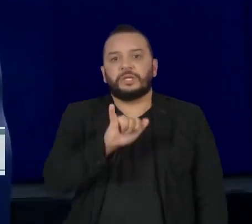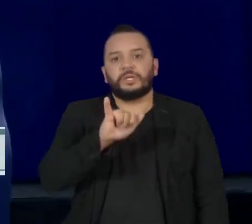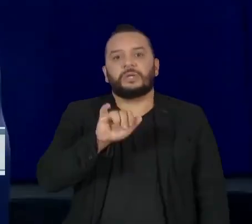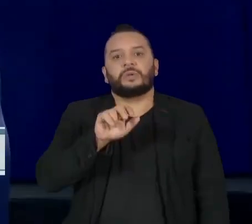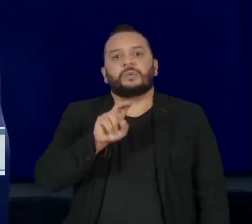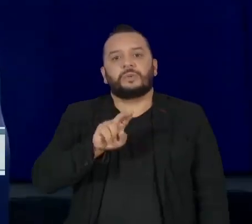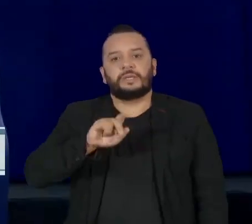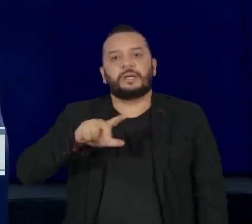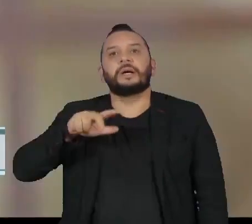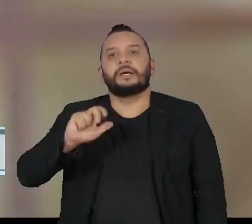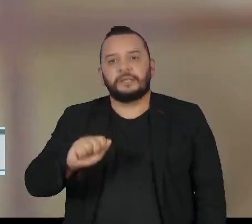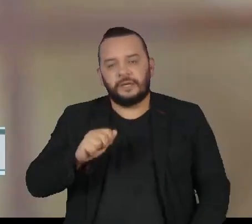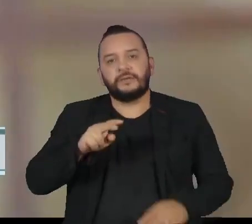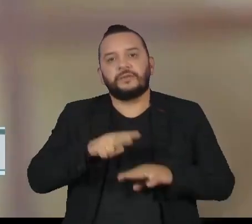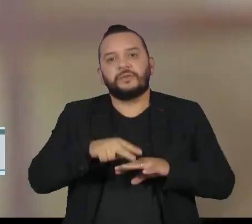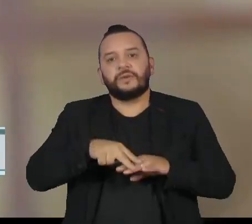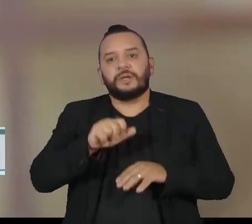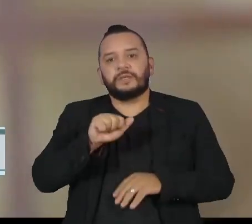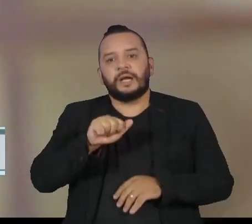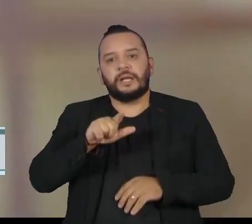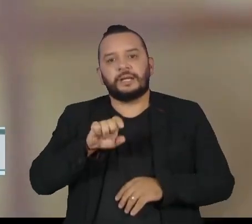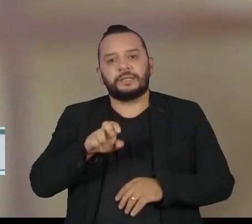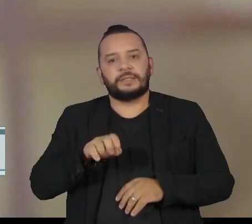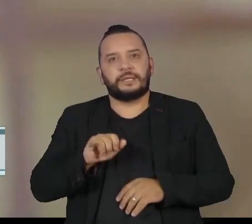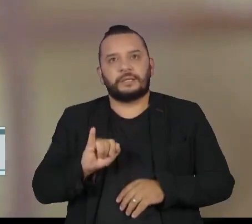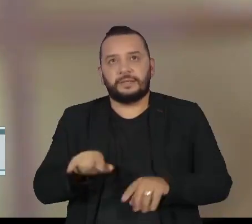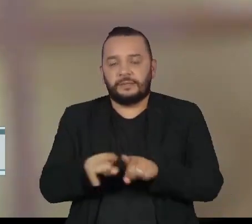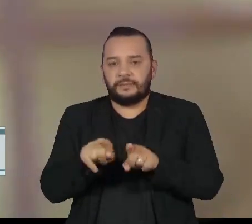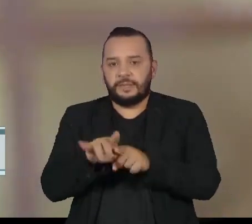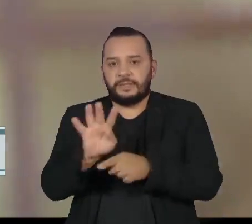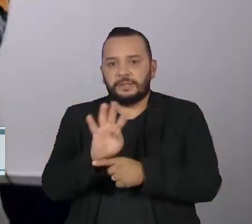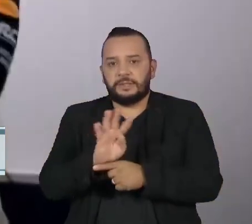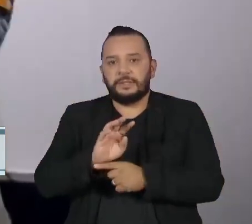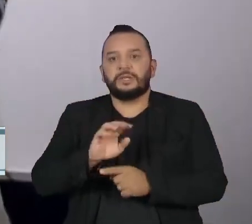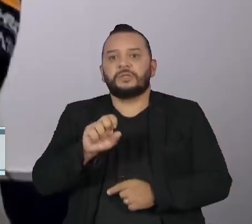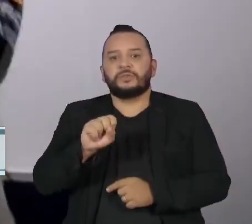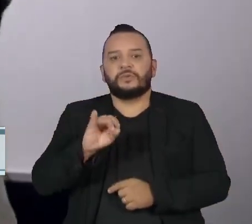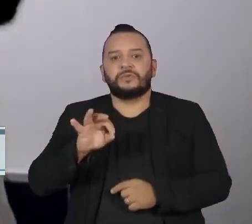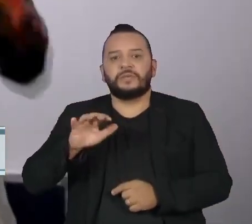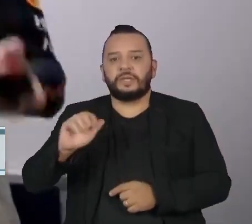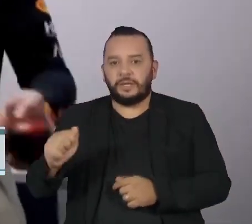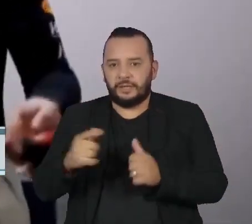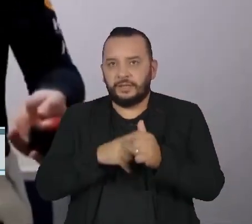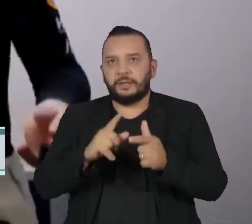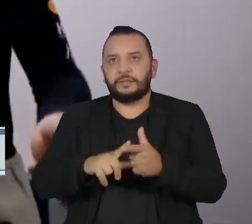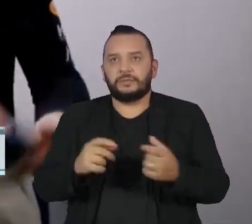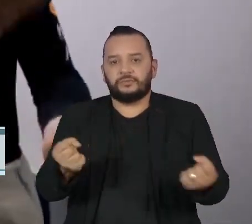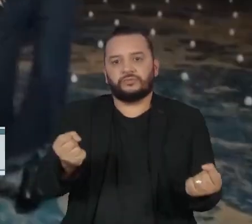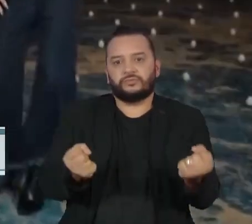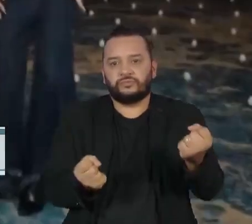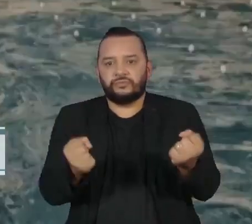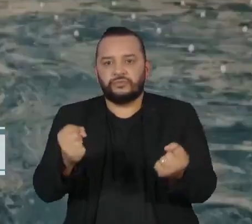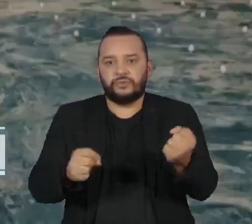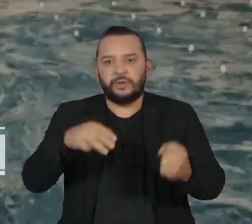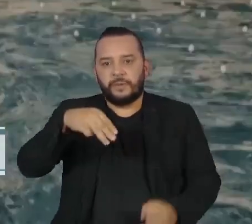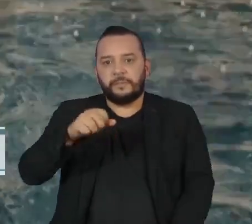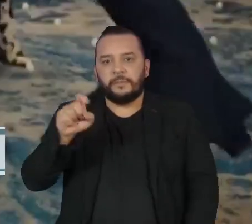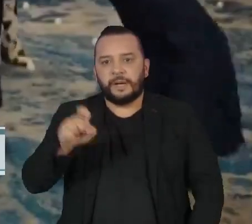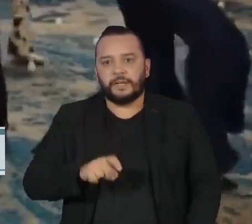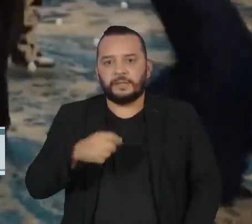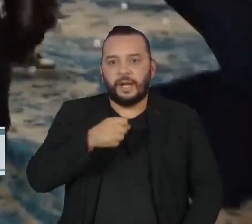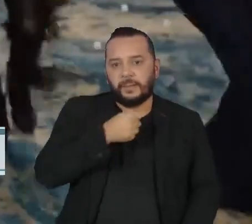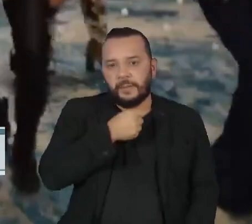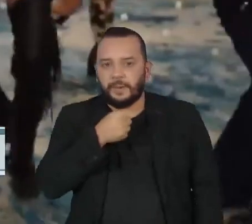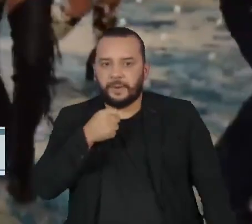viúva de Alexei Navalny. Também compõe a lista a cineasta Sofia Coppola, o piloto de Fórmula 1, Max Verstappen, e a cantora, Dua